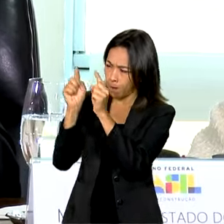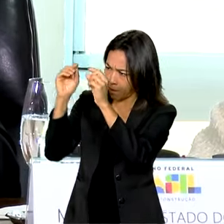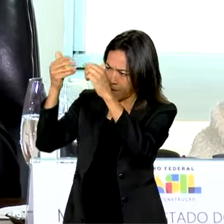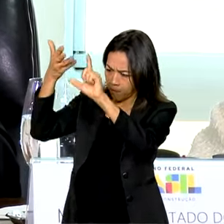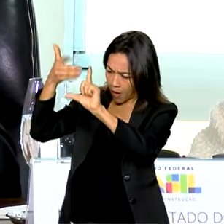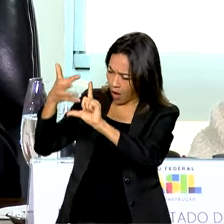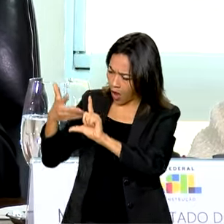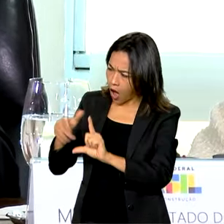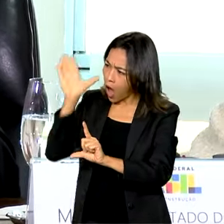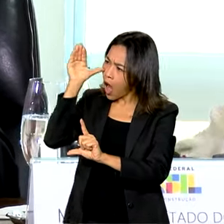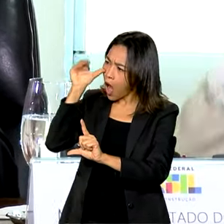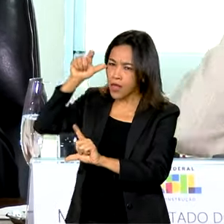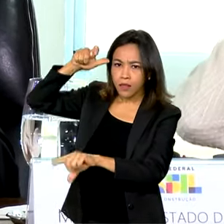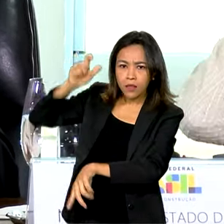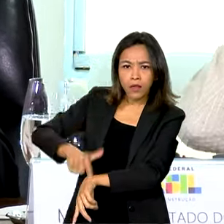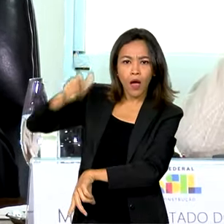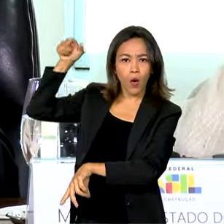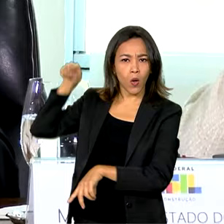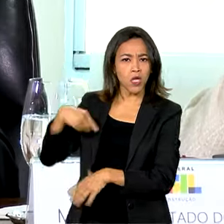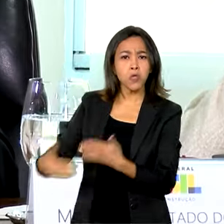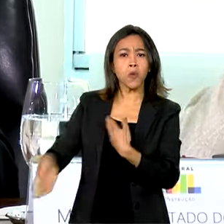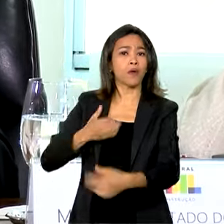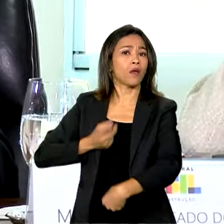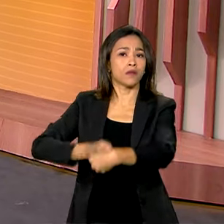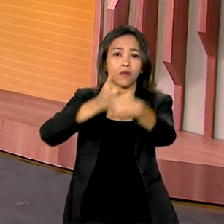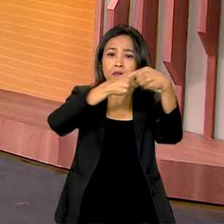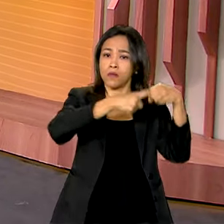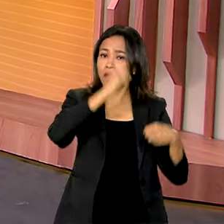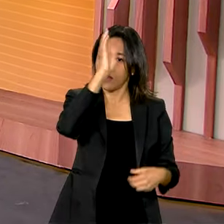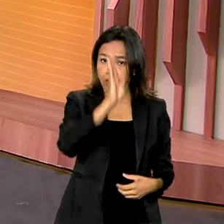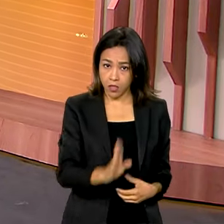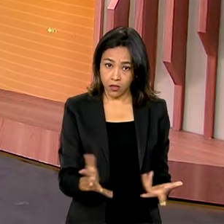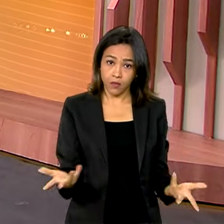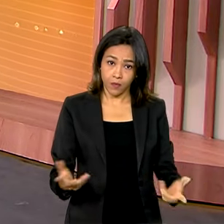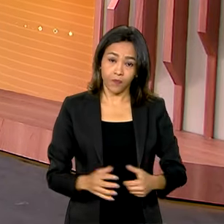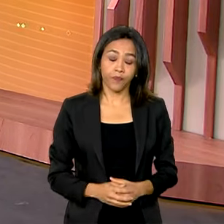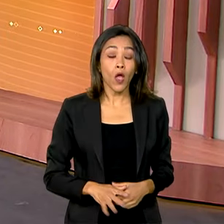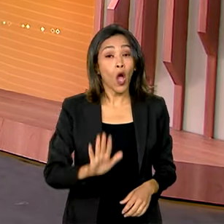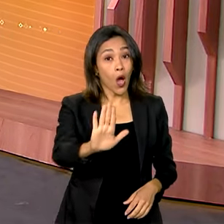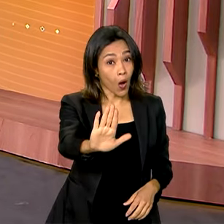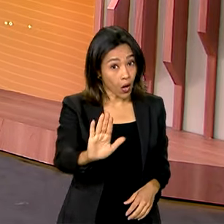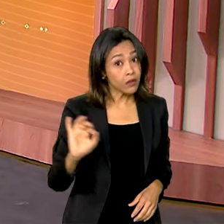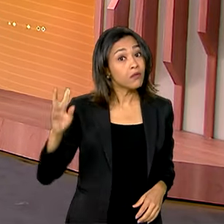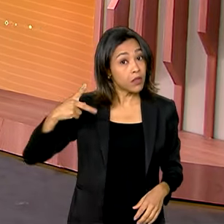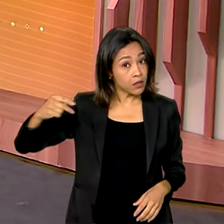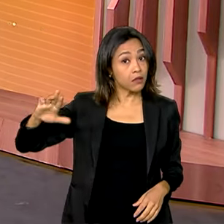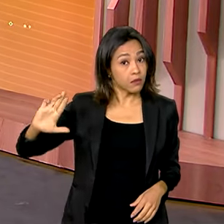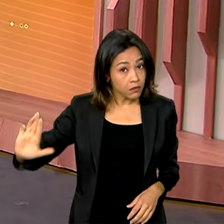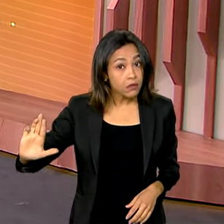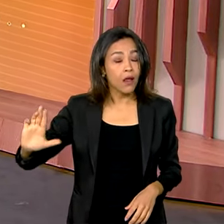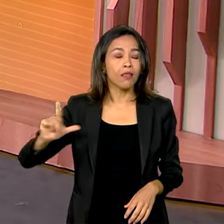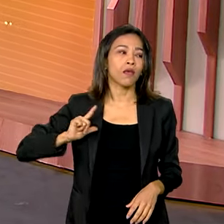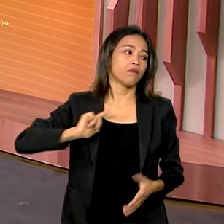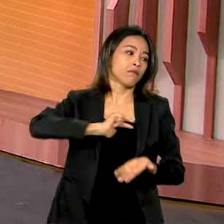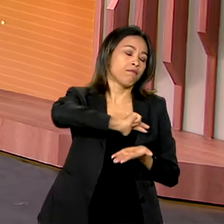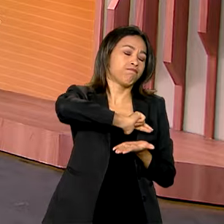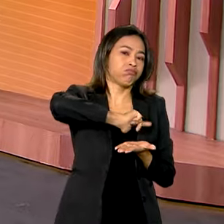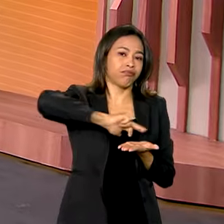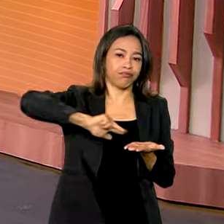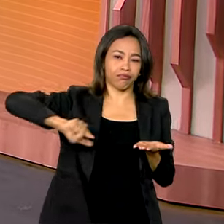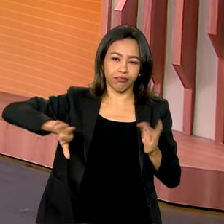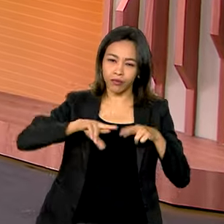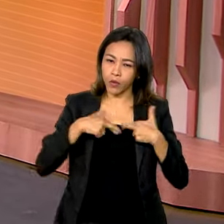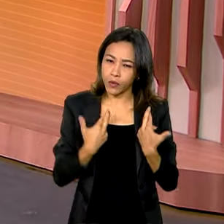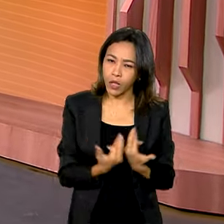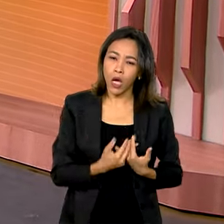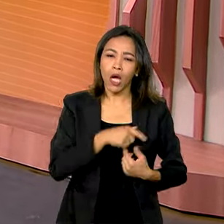acontecendo em tempo real em qualquer cidade brasileira. E, olha, hoje o presidente Lula tem várias reuniões com